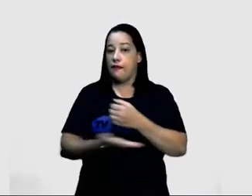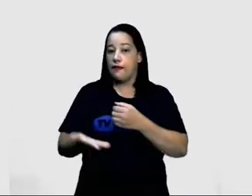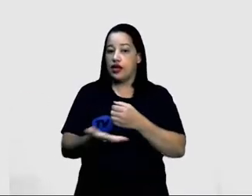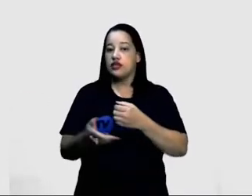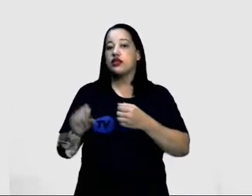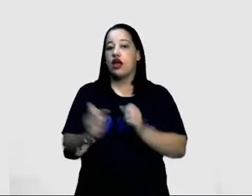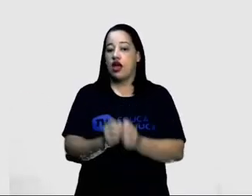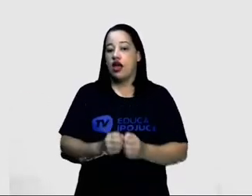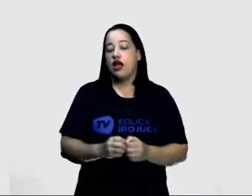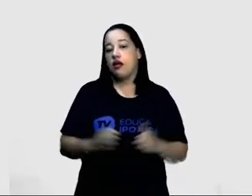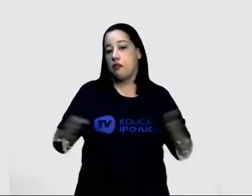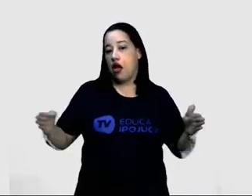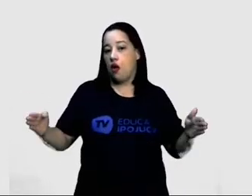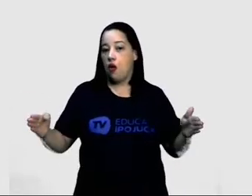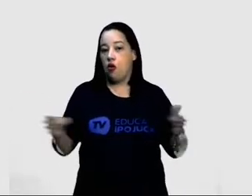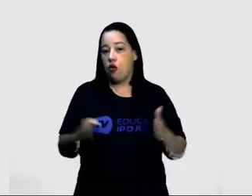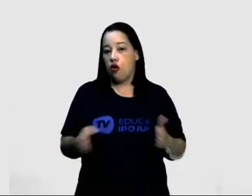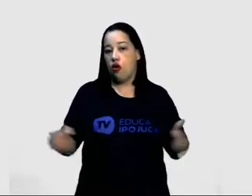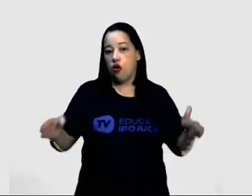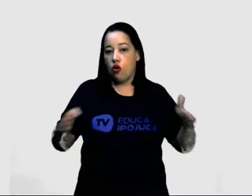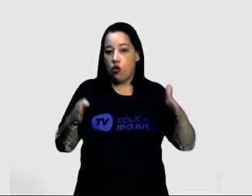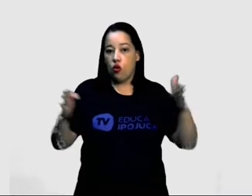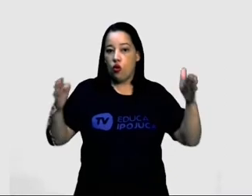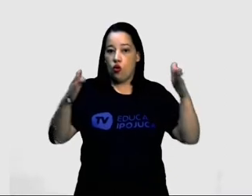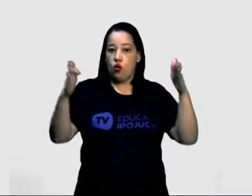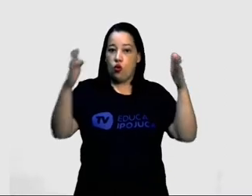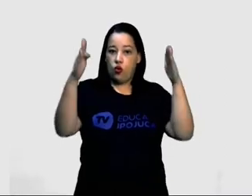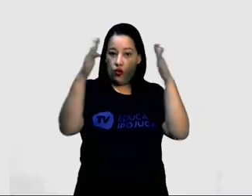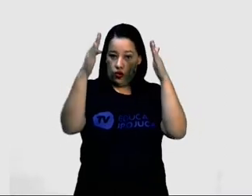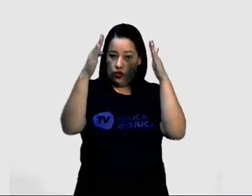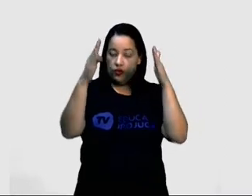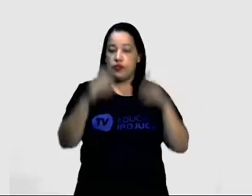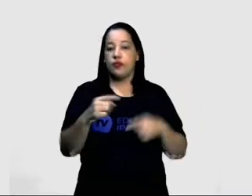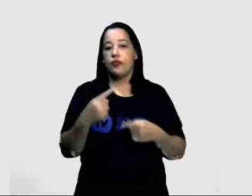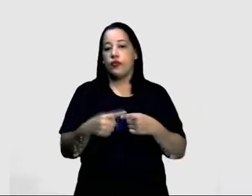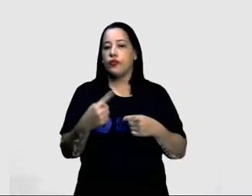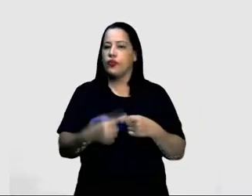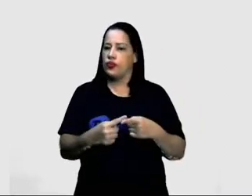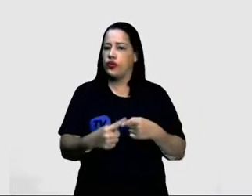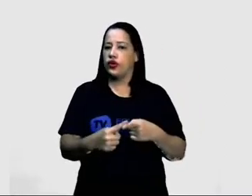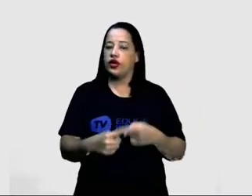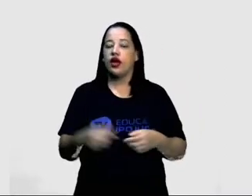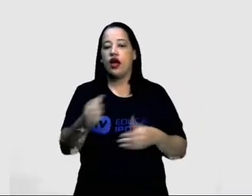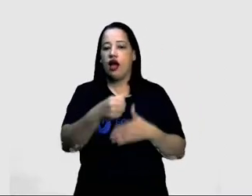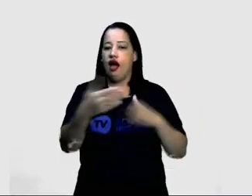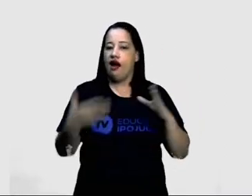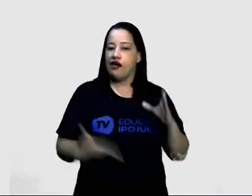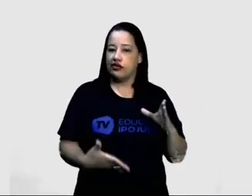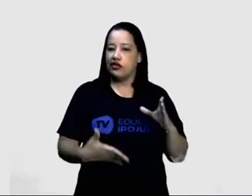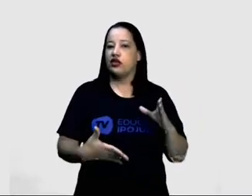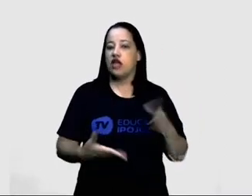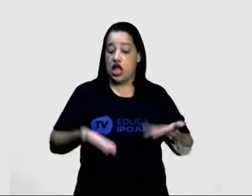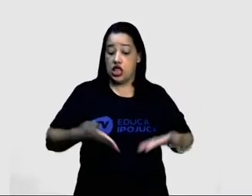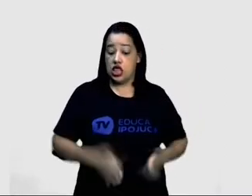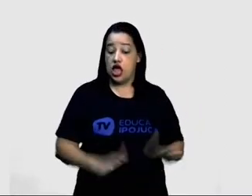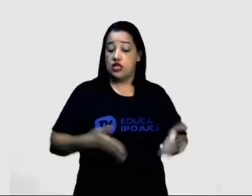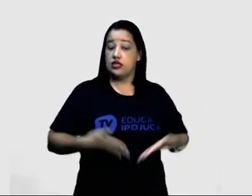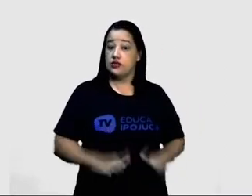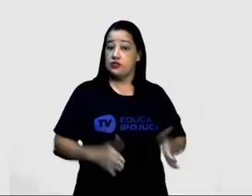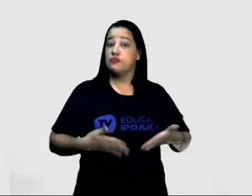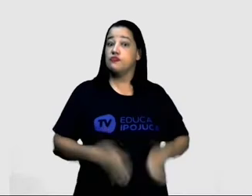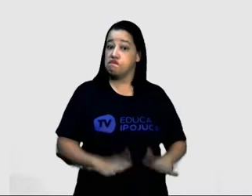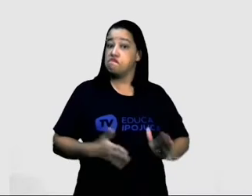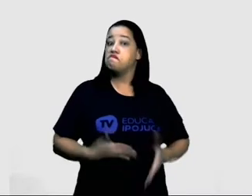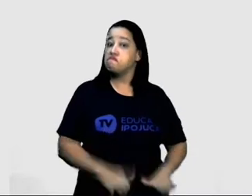E estreitando até a ponta dela lá em cima. Isso aí é uma característica de taxa de natalidade muito